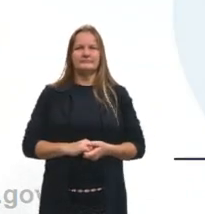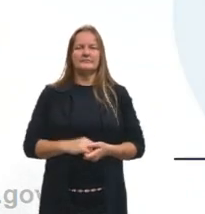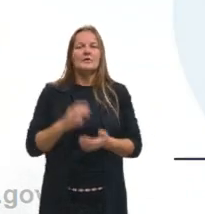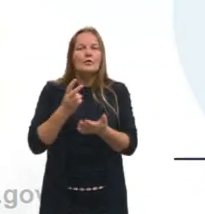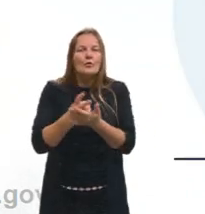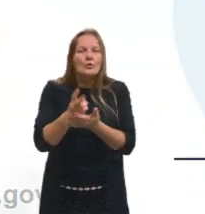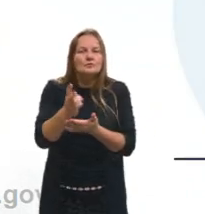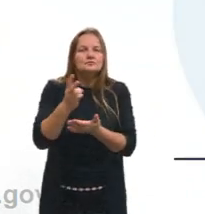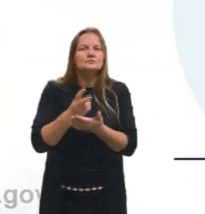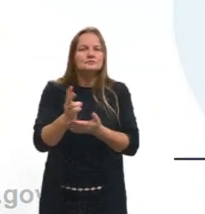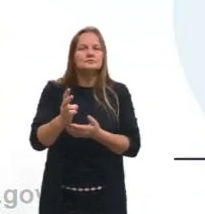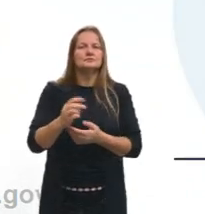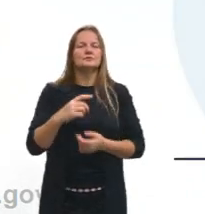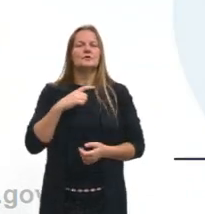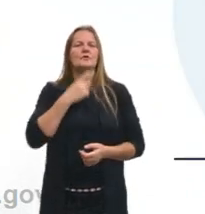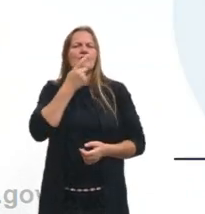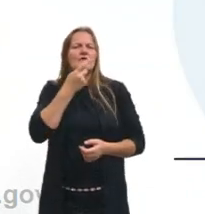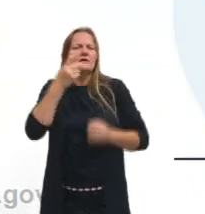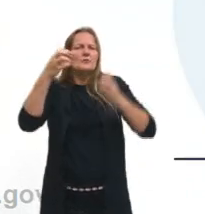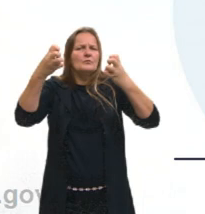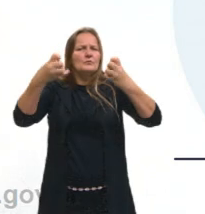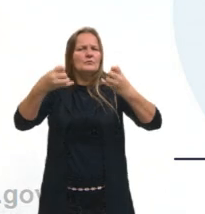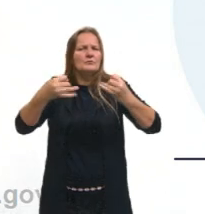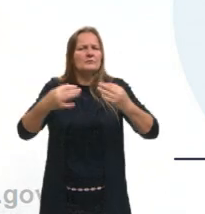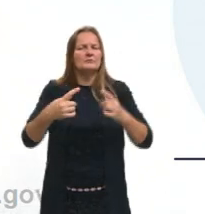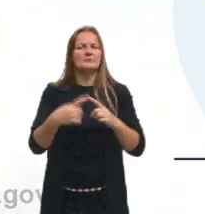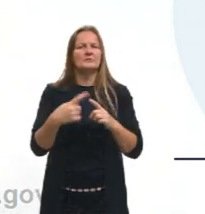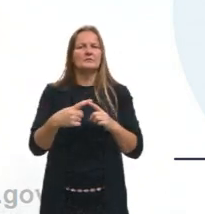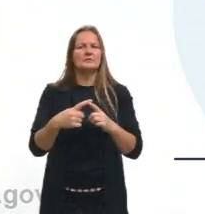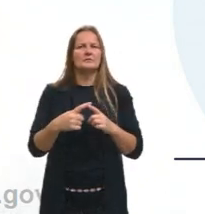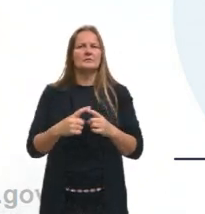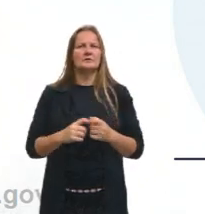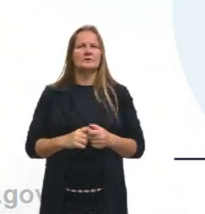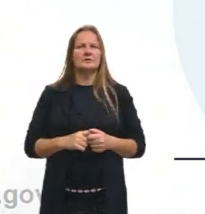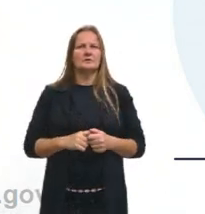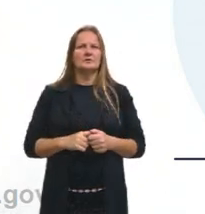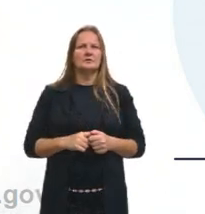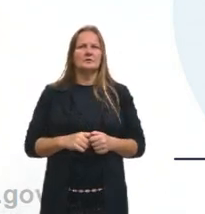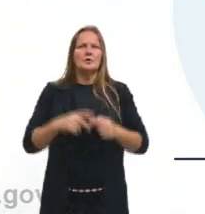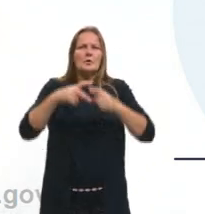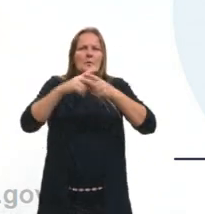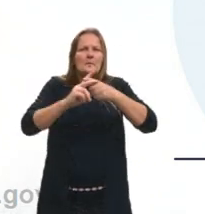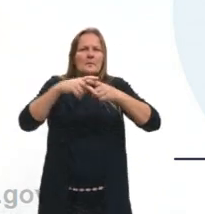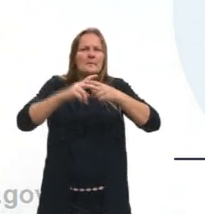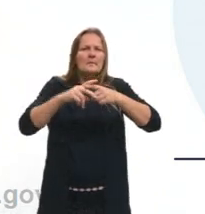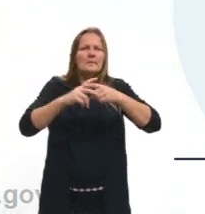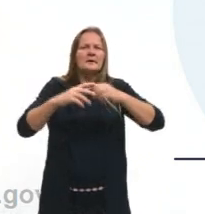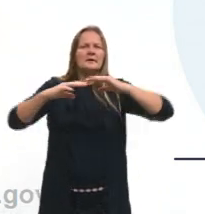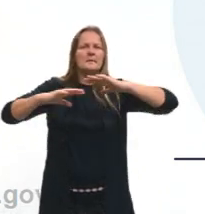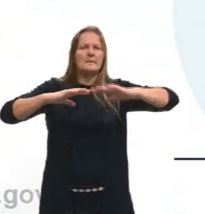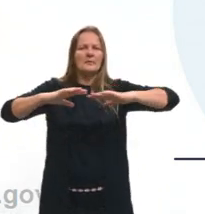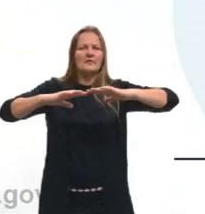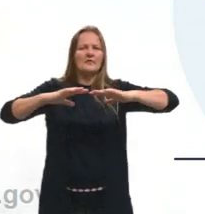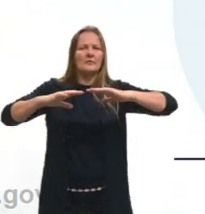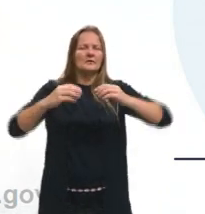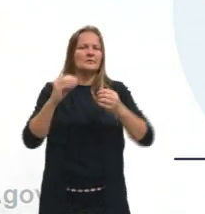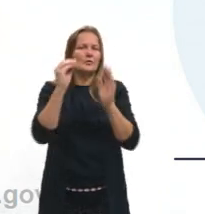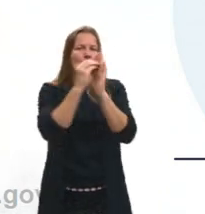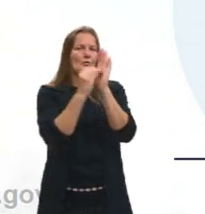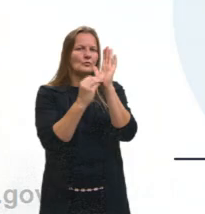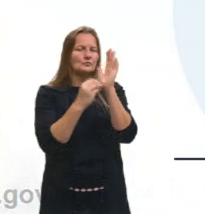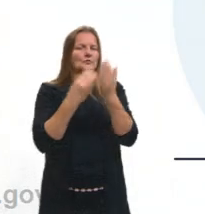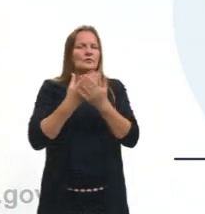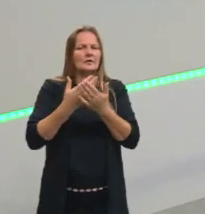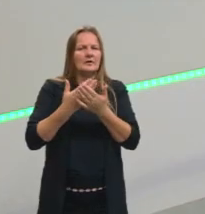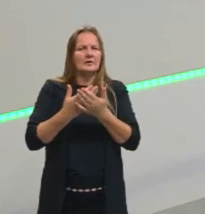Continuando, então, agora a gente vai falar um pouquinho mais especificamente sobre mecânica, que é o conteúdo das nossas aulas, por um bom tempo